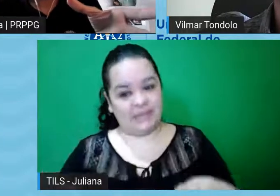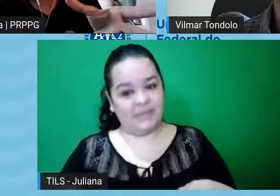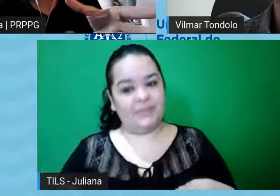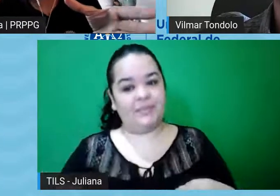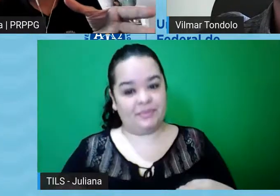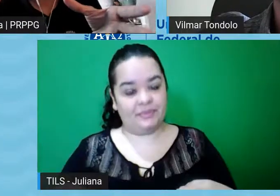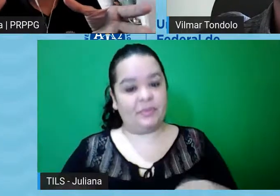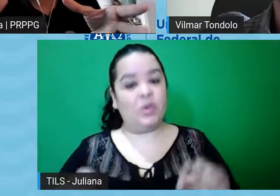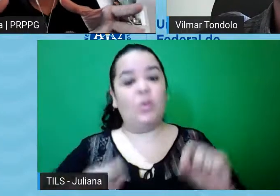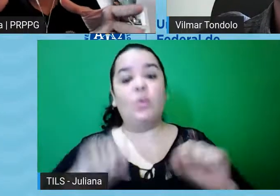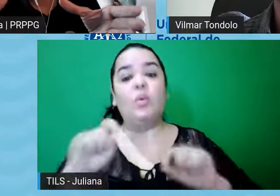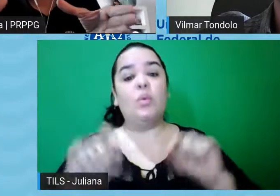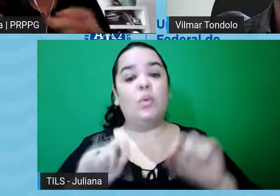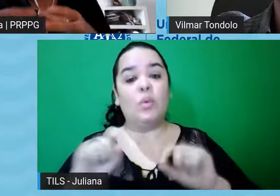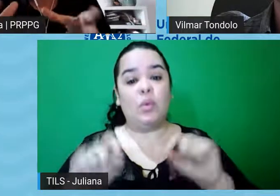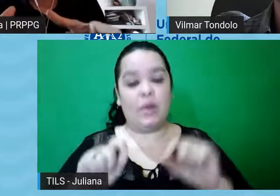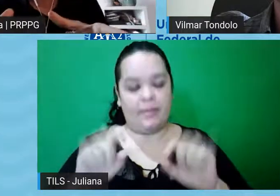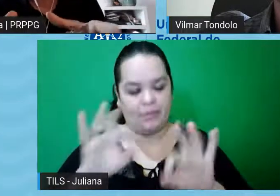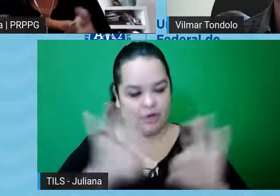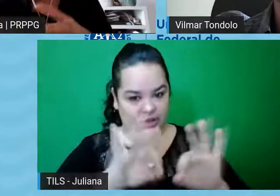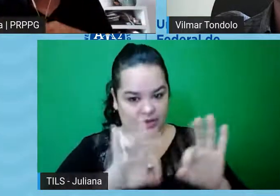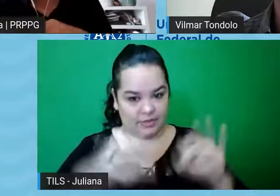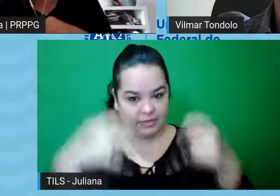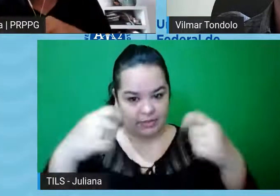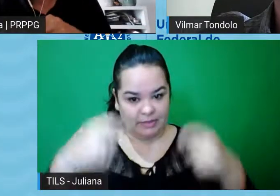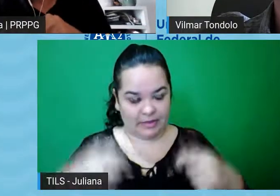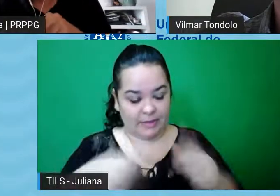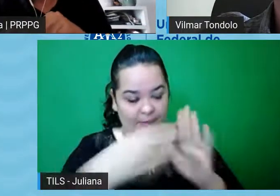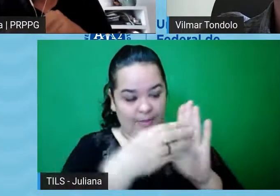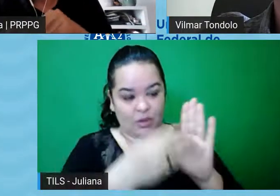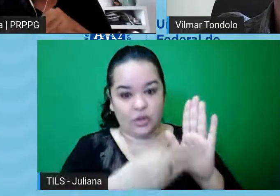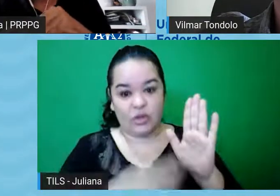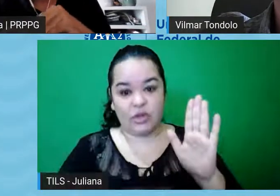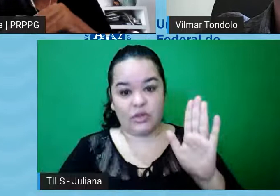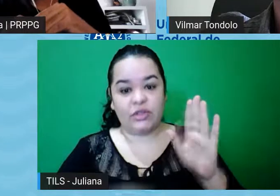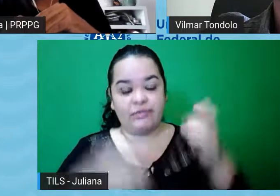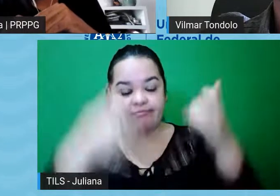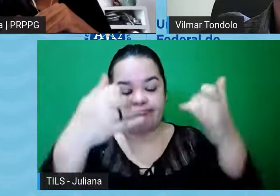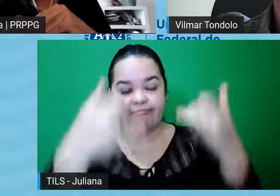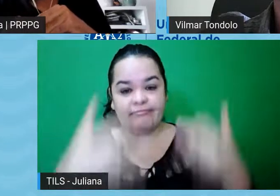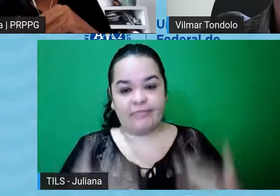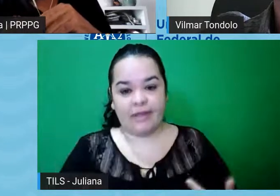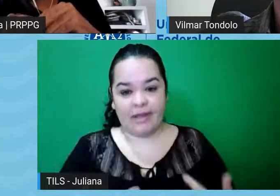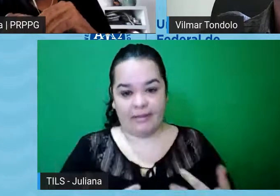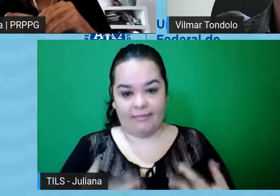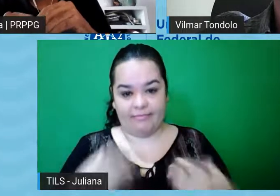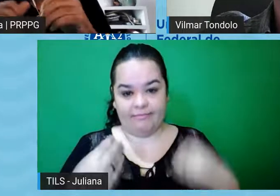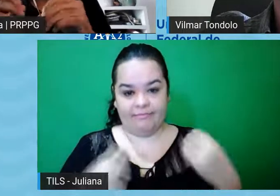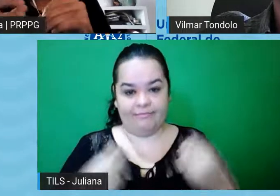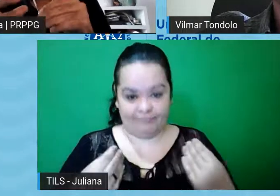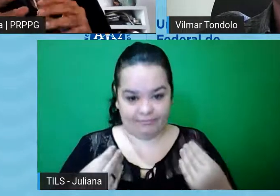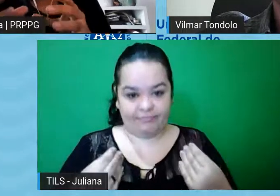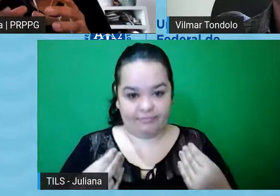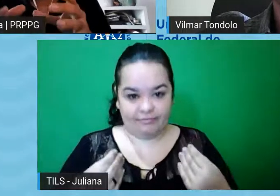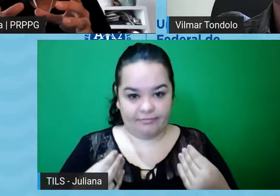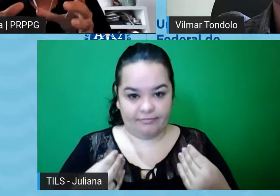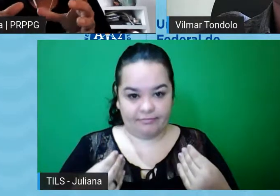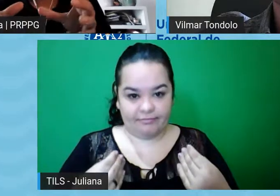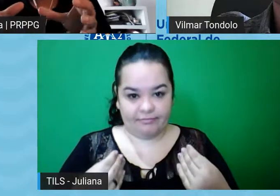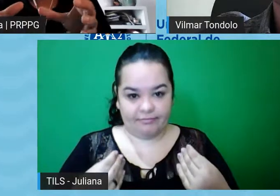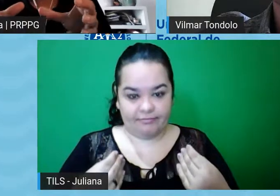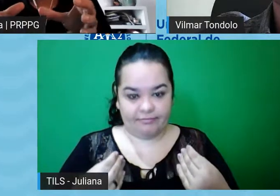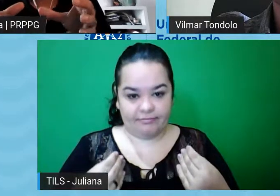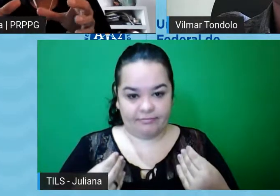que tem que ser contemplado nesse projeto, né, na parte metodológica, é justamente os aspectos de